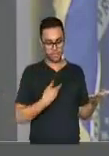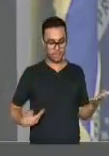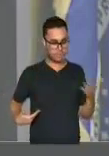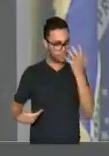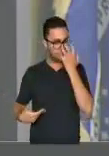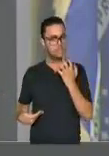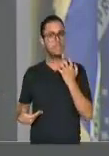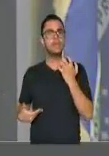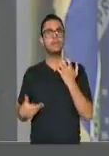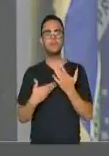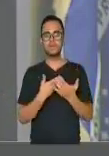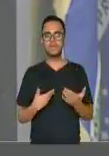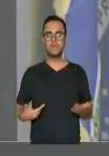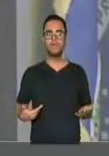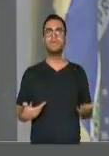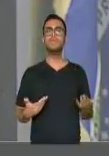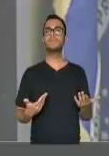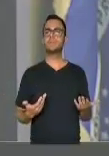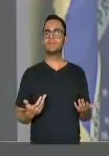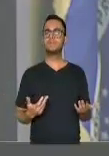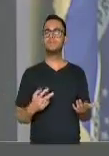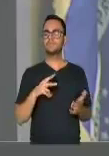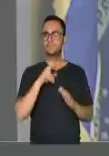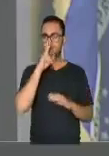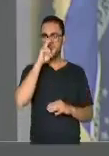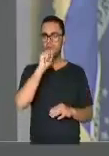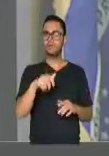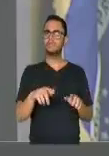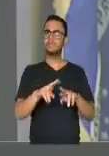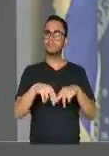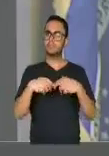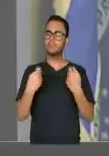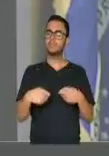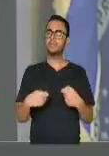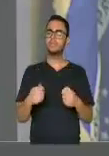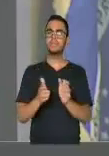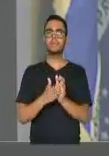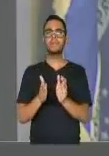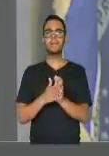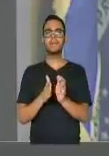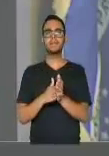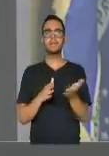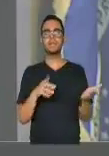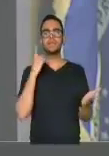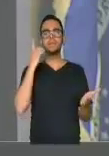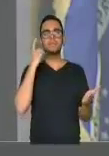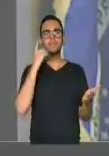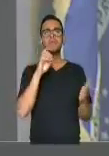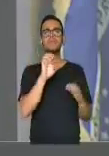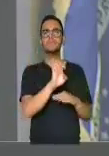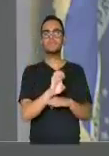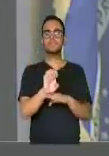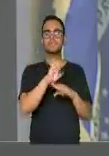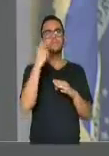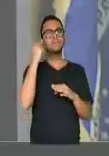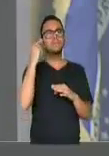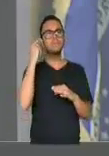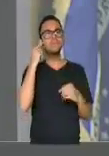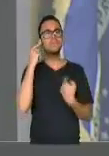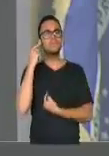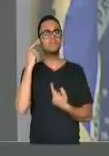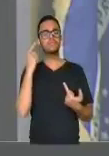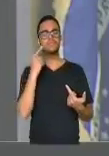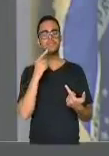é um governo austero, e que nós temos que parabenizar os deputados estaduais que pensam o nosso